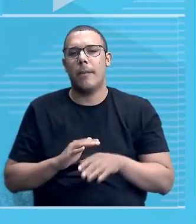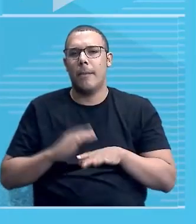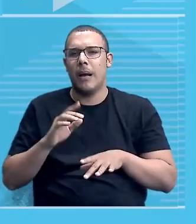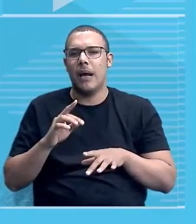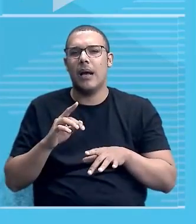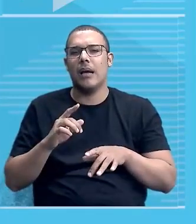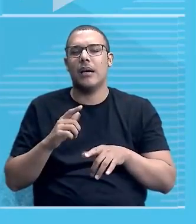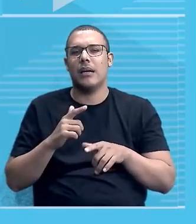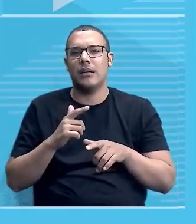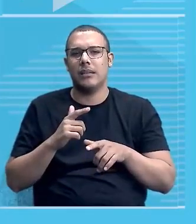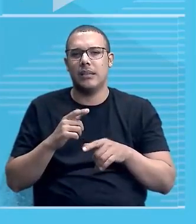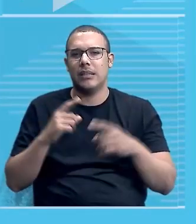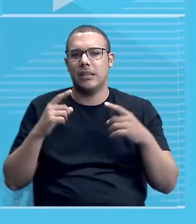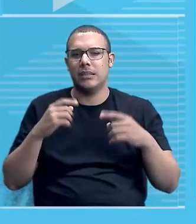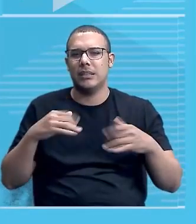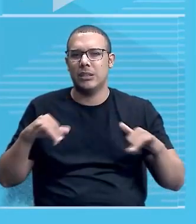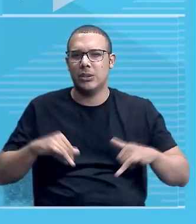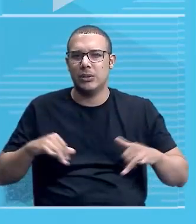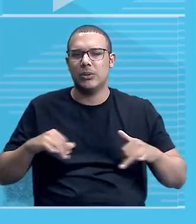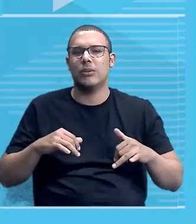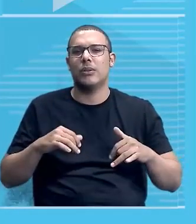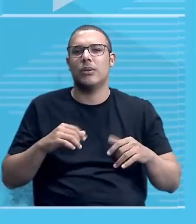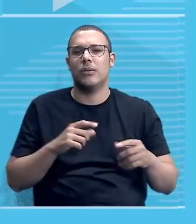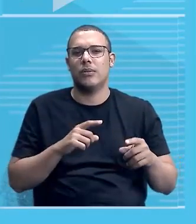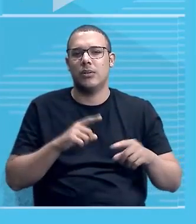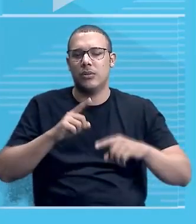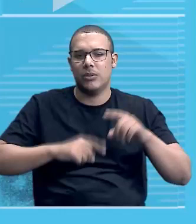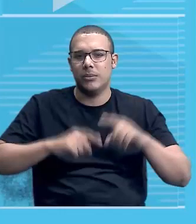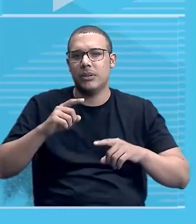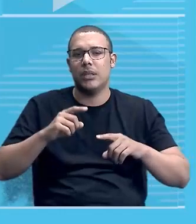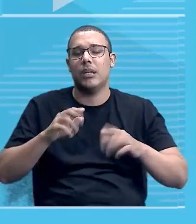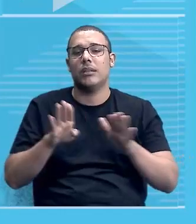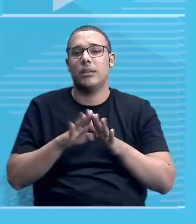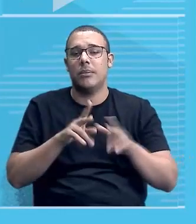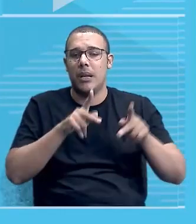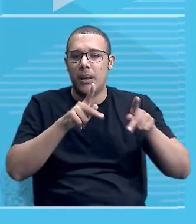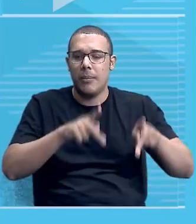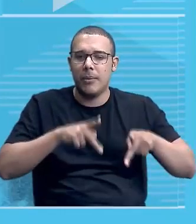Nas suas riquezas, na autoestima do seu povo, né?